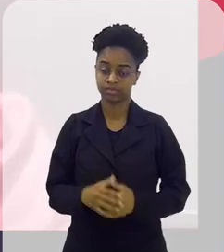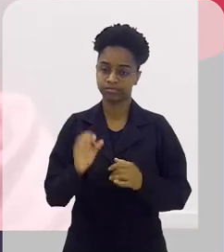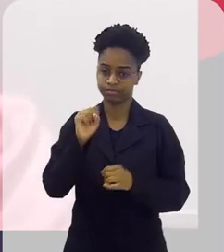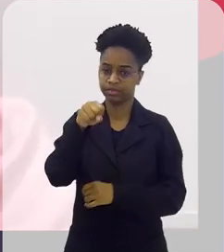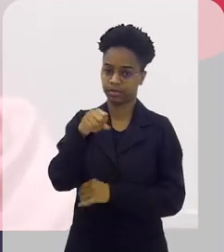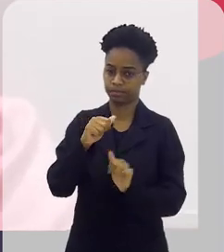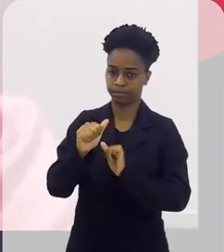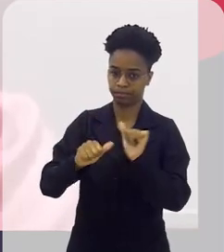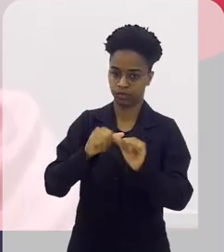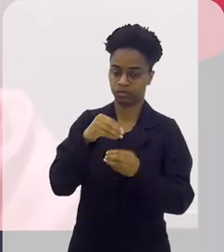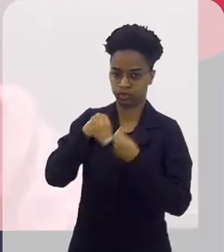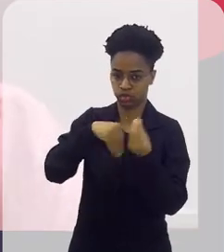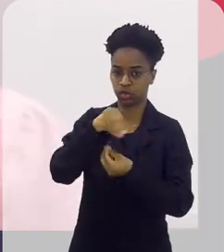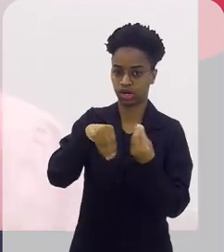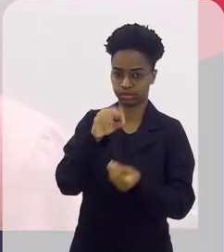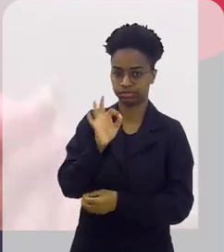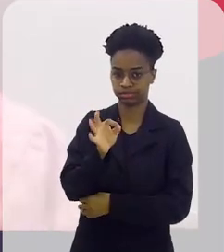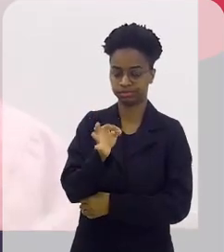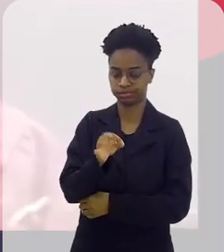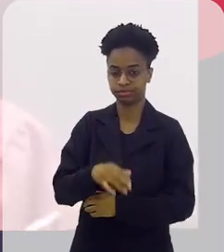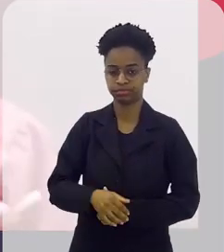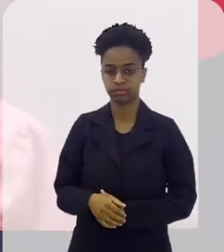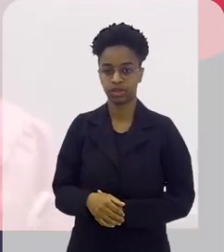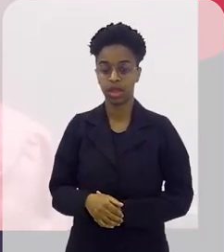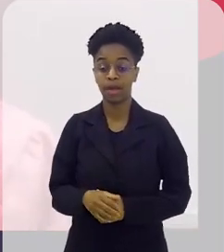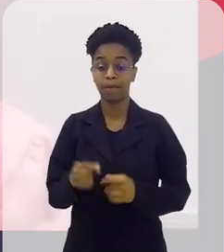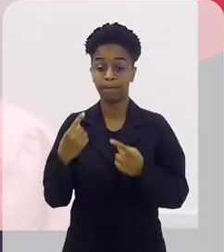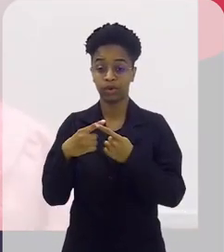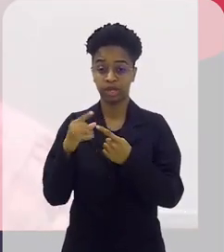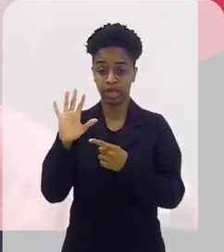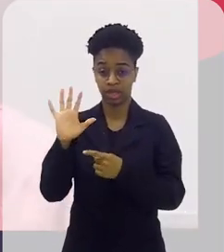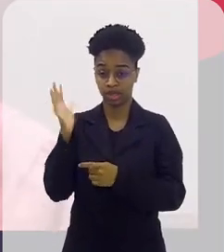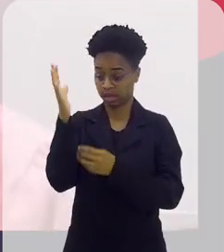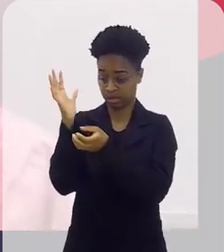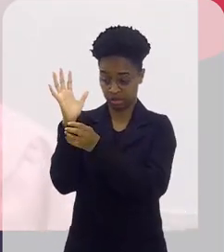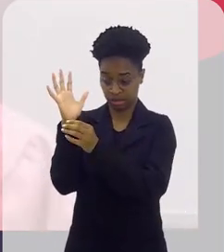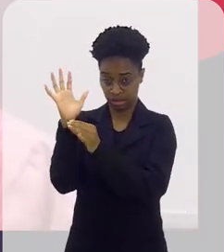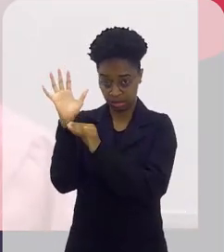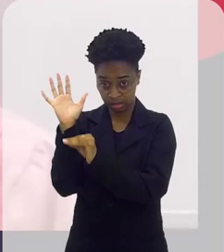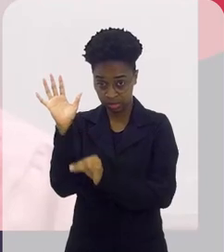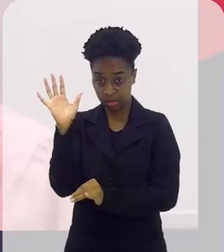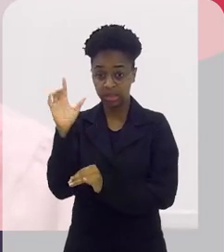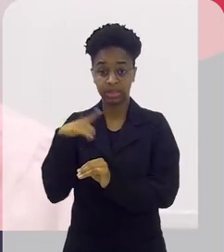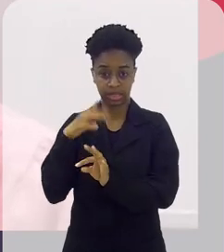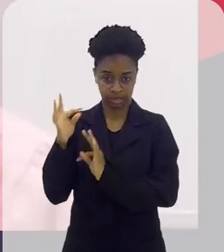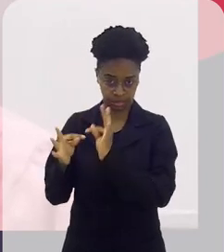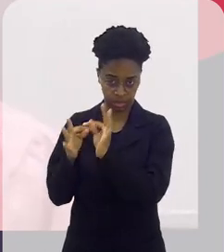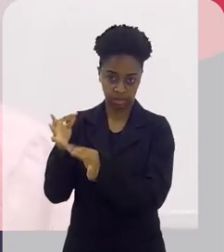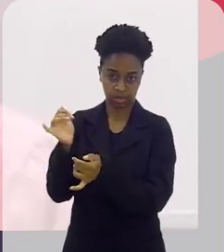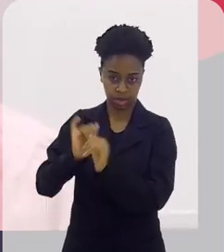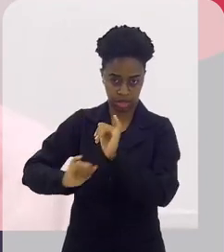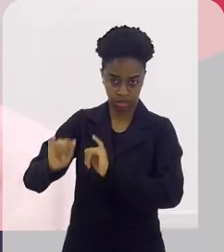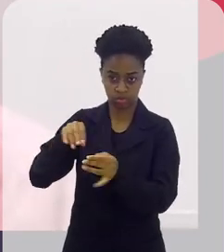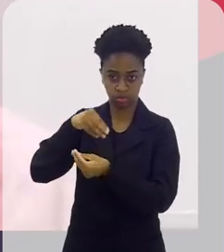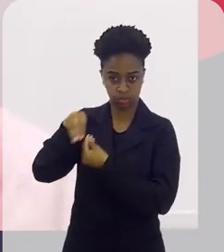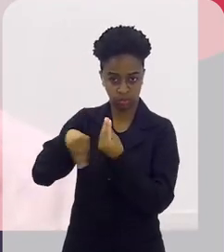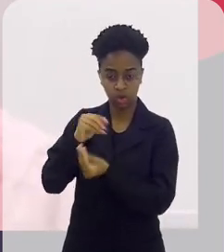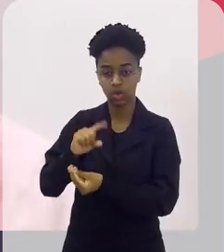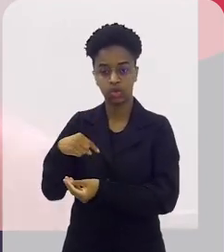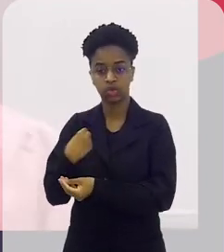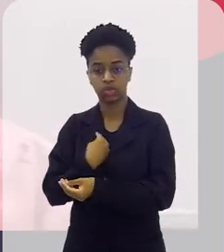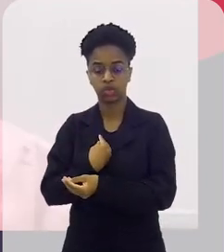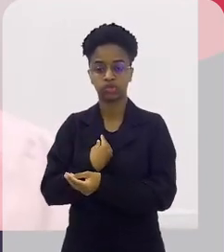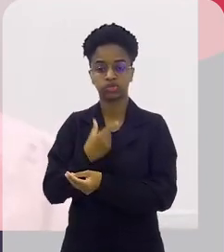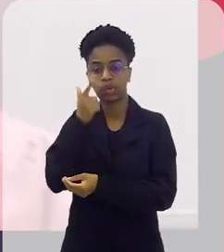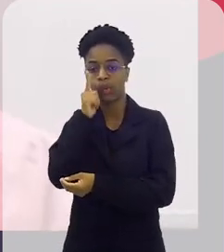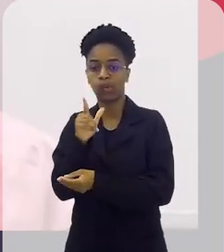ele é misturado, sim. O pseudocalo da bananeira, ele passa por um tratamento, né? tratamento físico-químico, que a gente